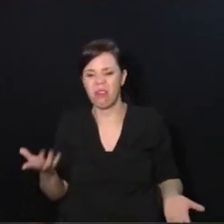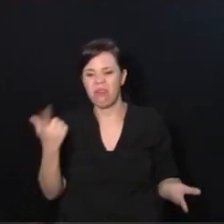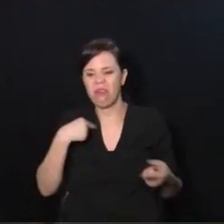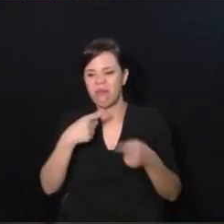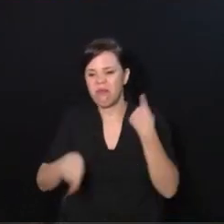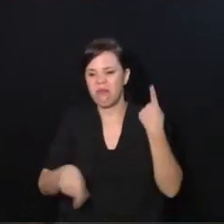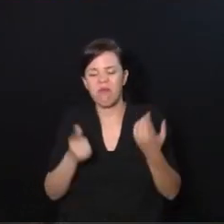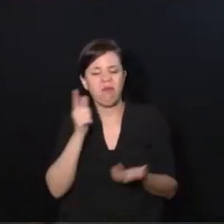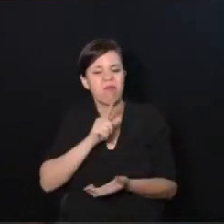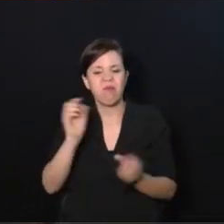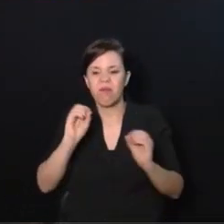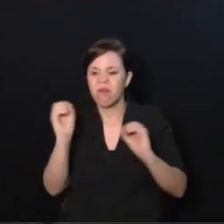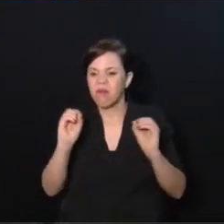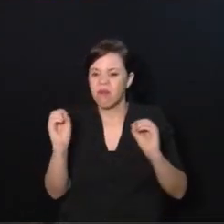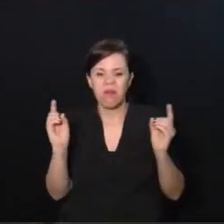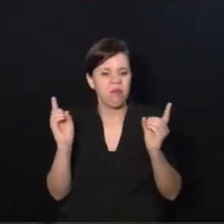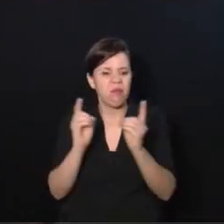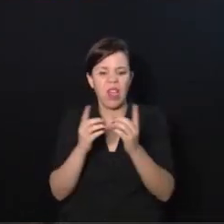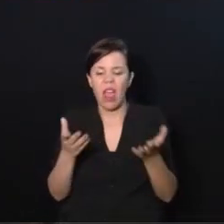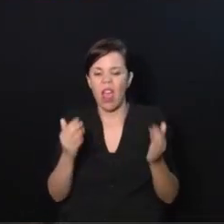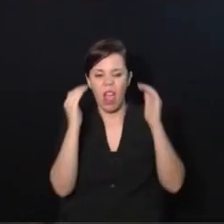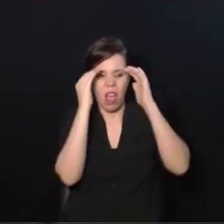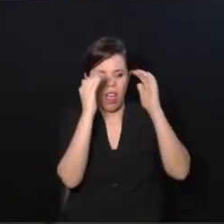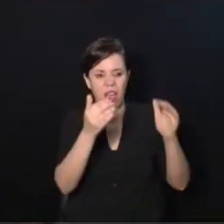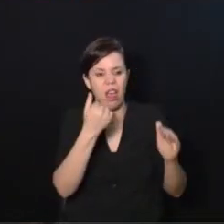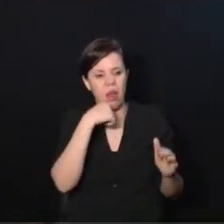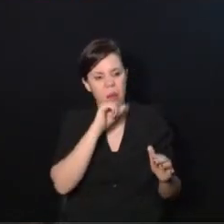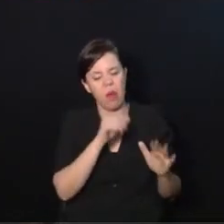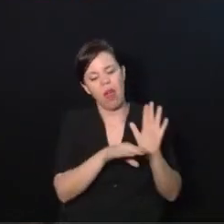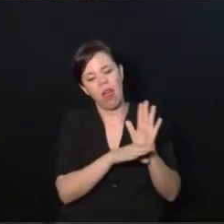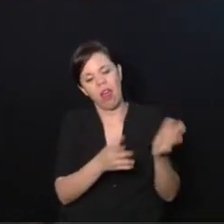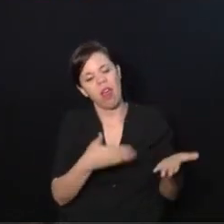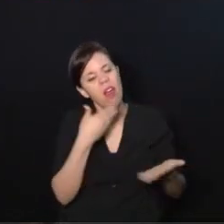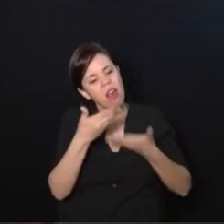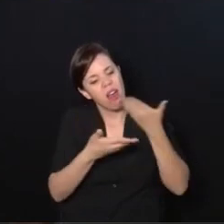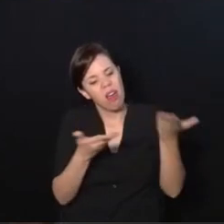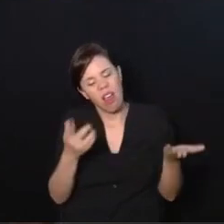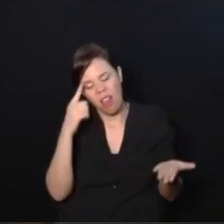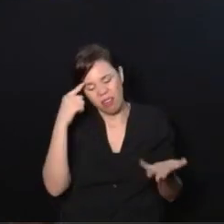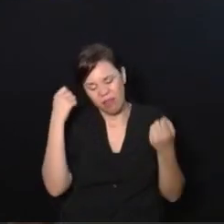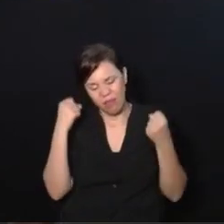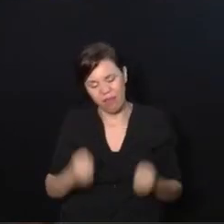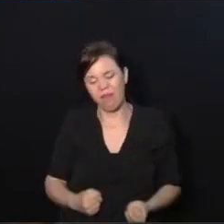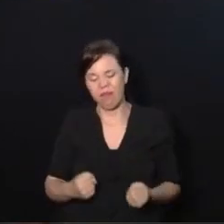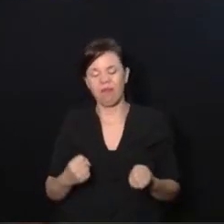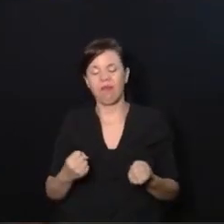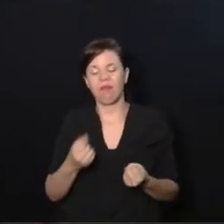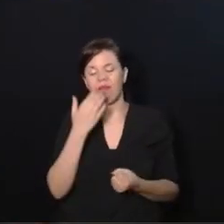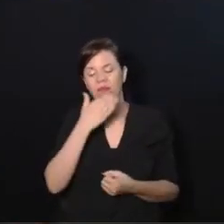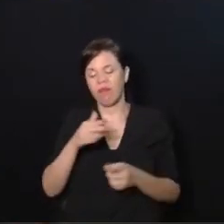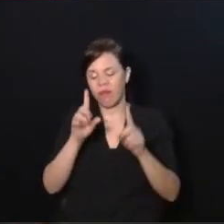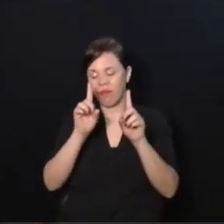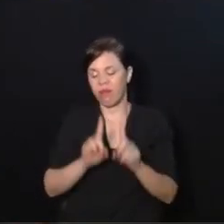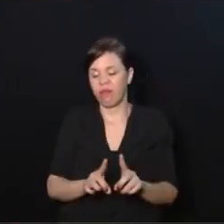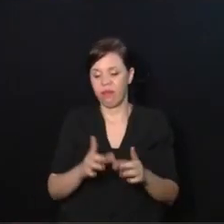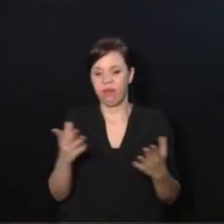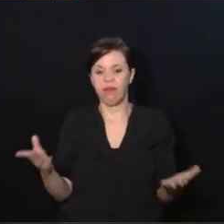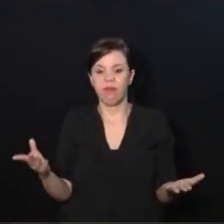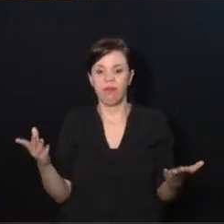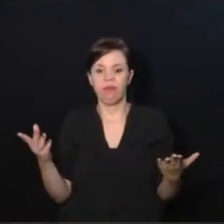que ela não vai conseguir atender aquele anseio da mãe. Então é muito pesado para uma criança com deficiência